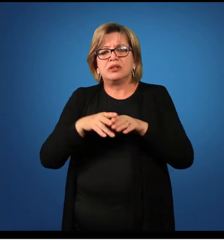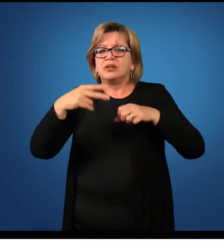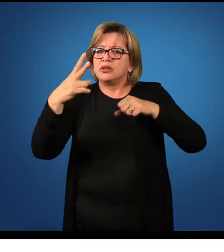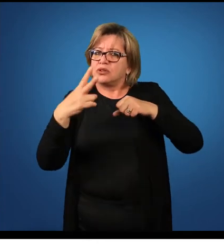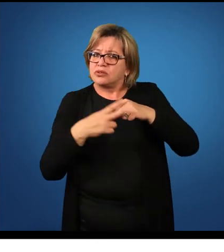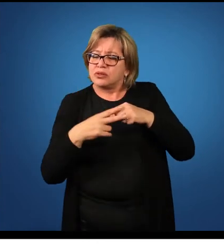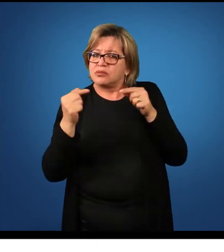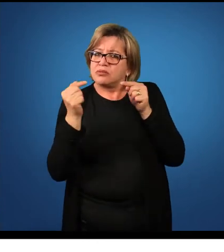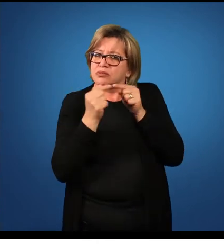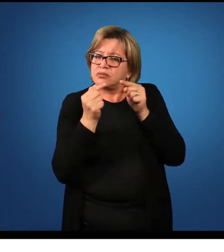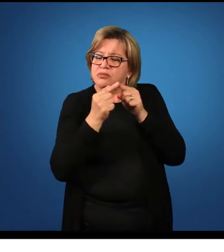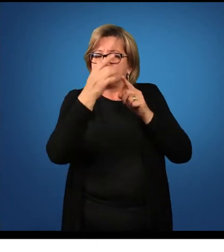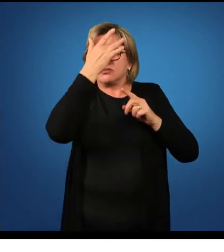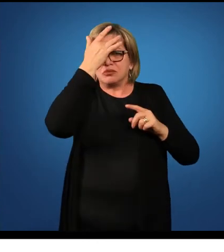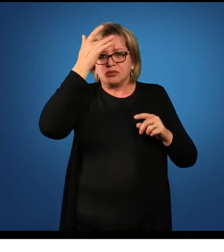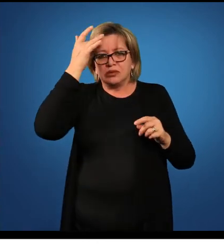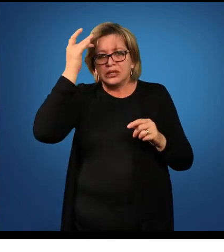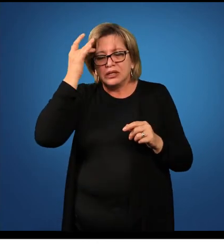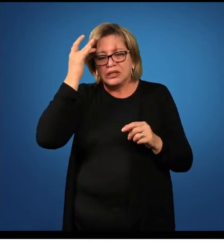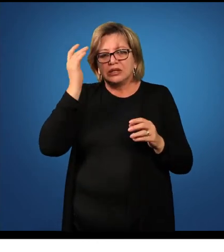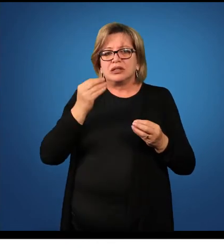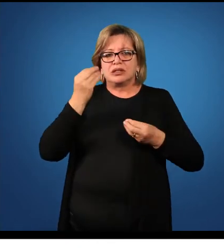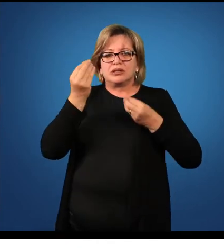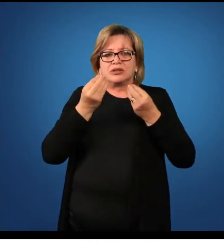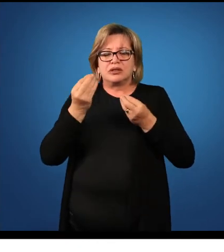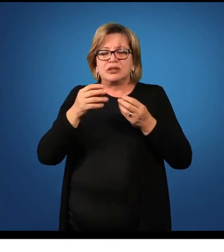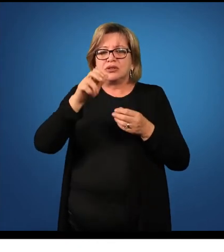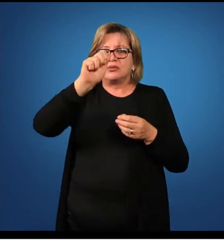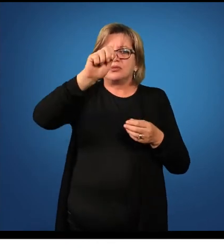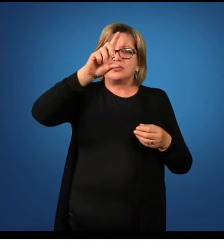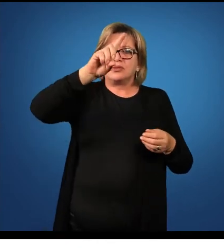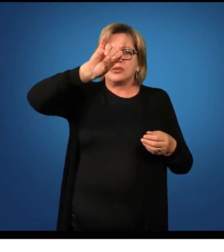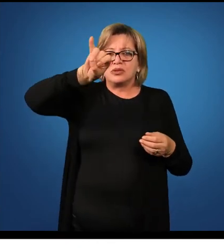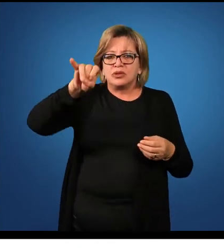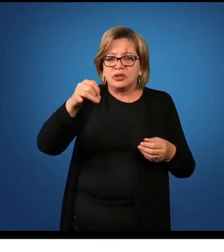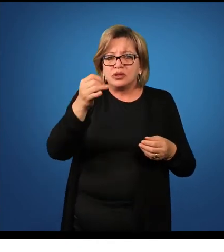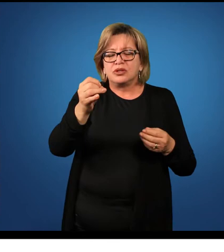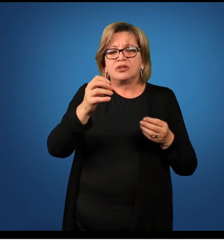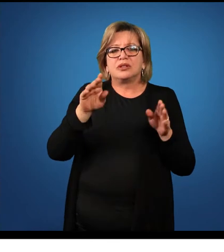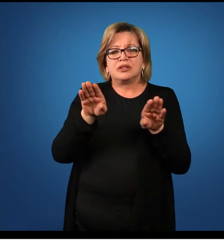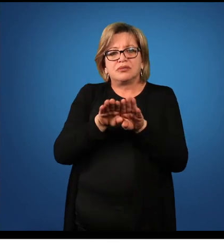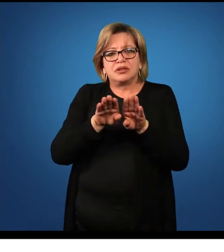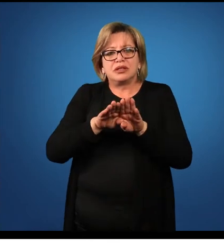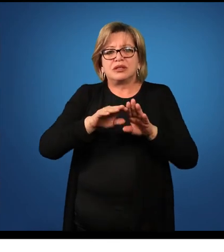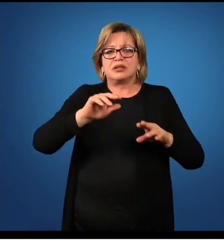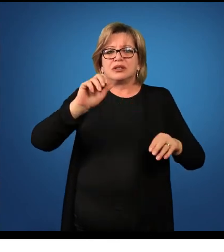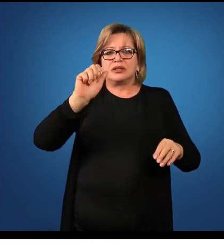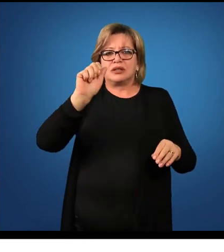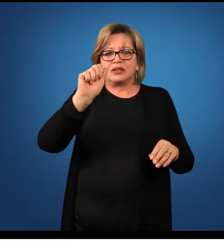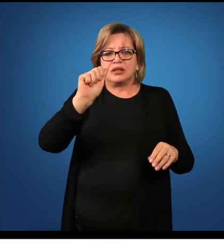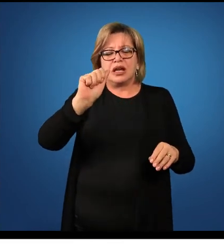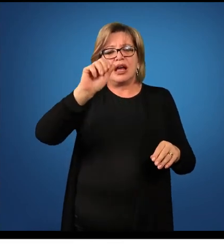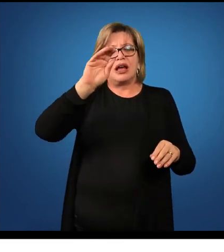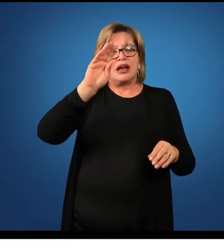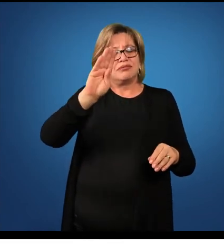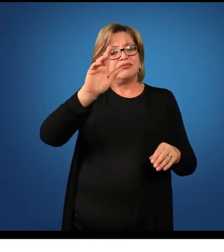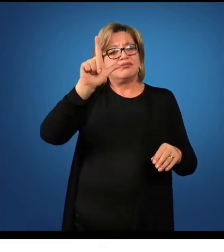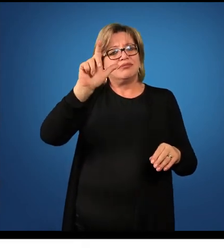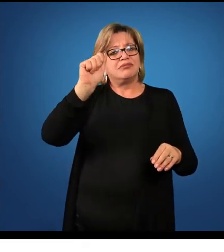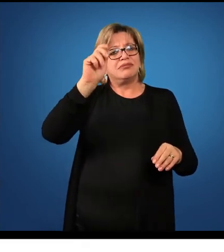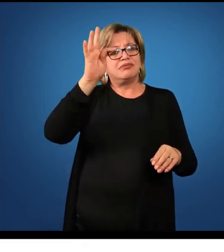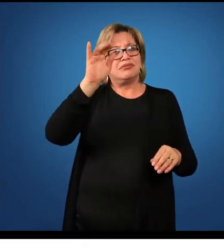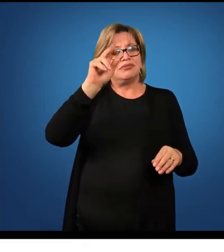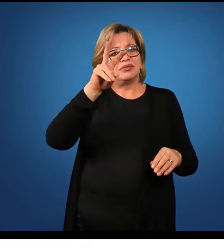que estiver flexionado, e o adjunto vai para o caso ablativo. No caso do adjunto adverbial de